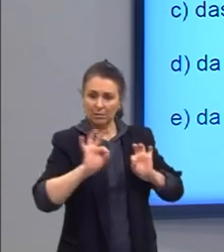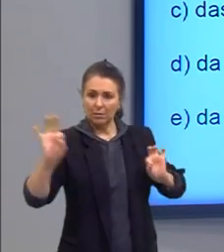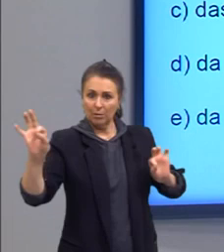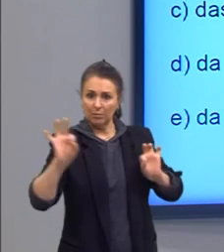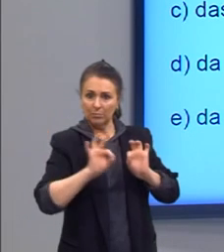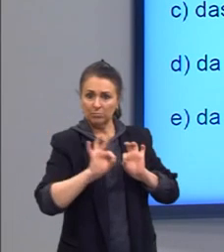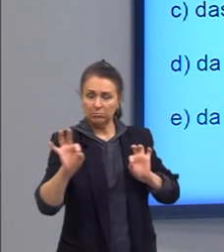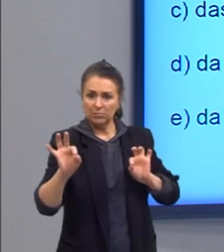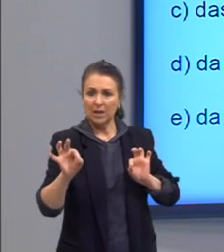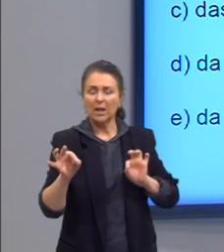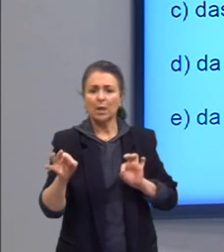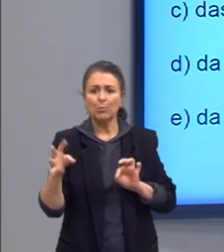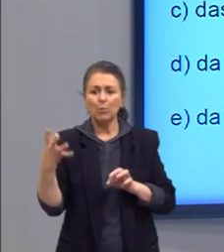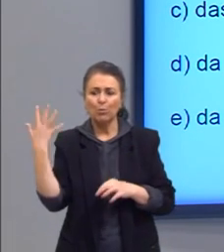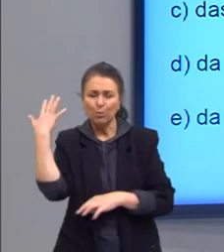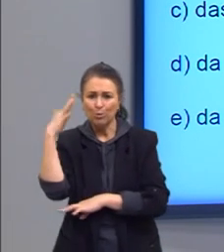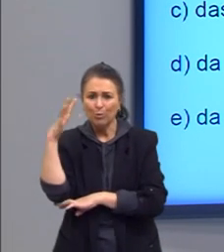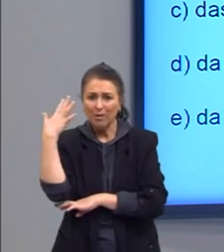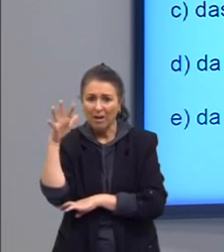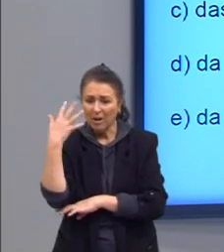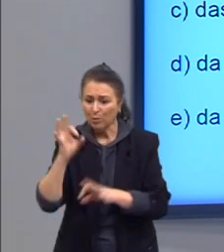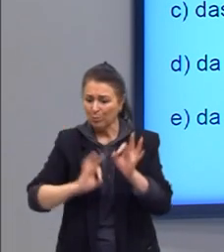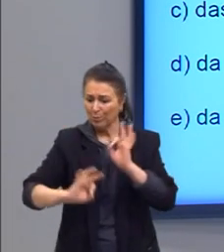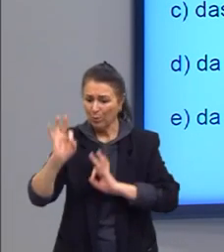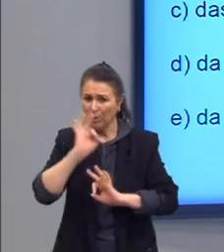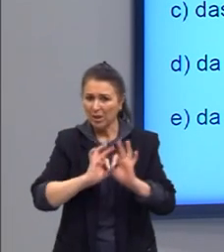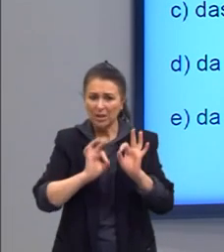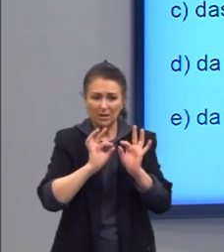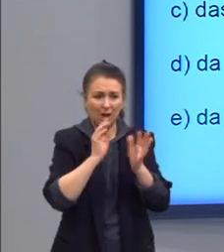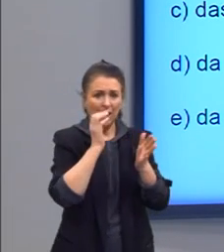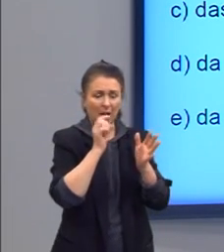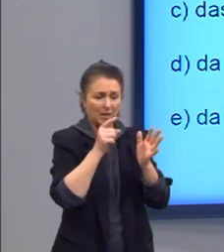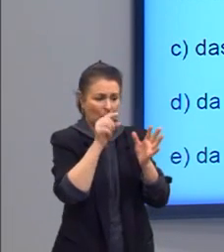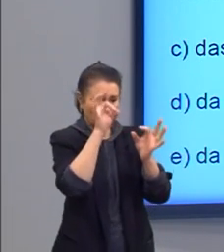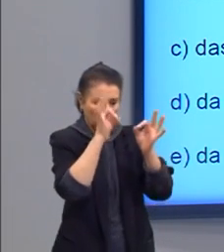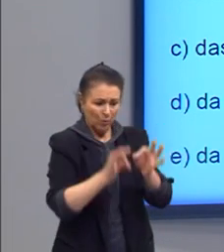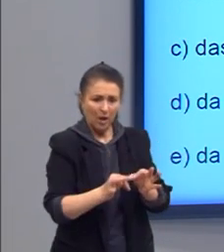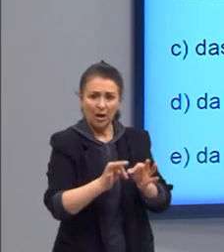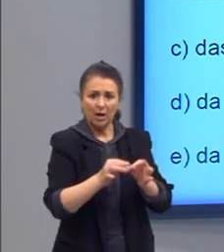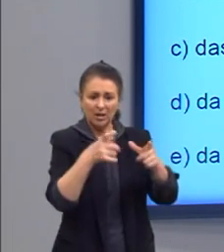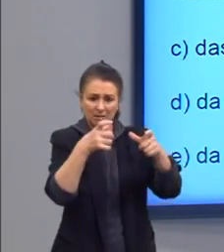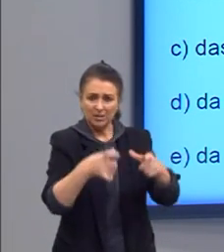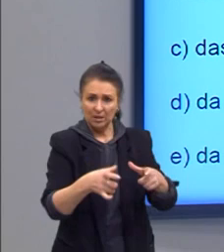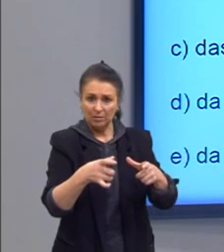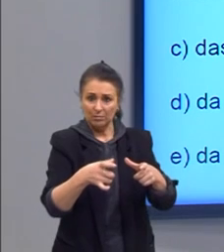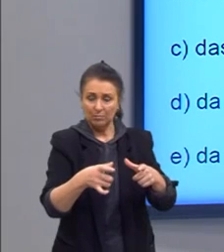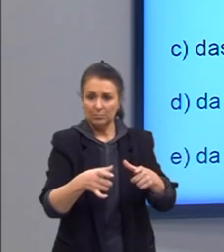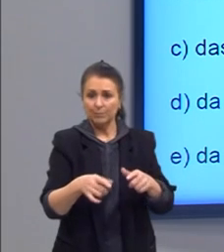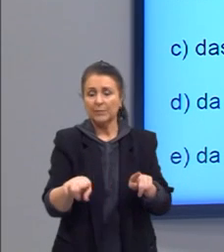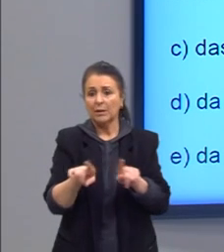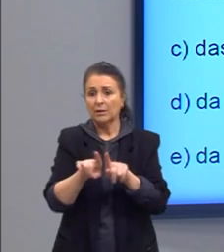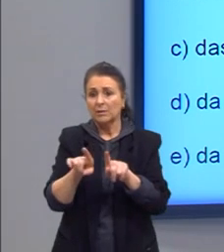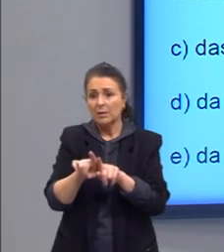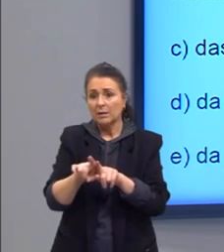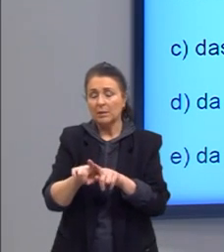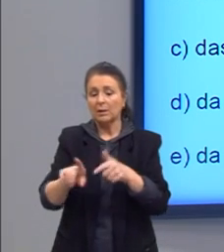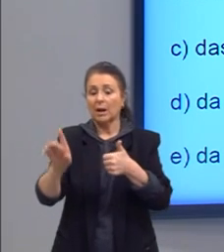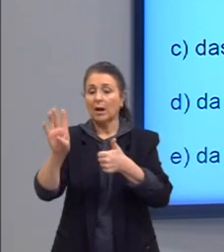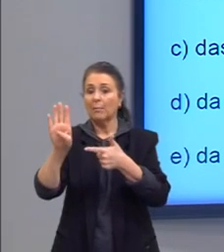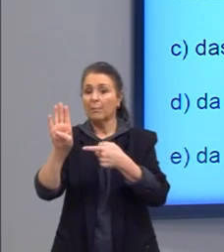enormes gastos para demarcação. Também não, né, gurizada, não tem relação com isso aí, é justamente a B, né, aqueles